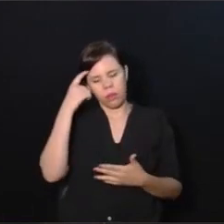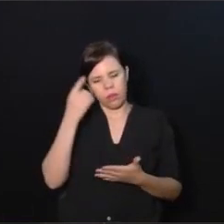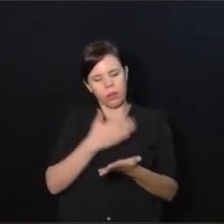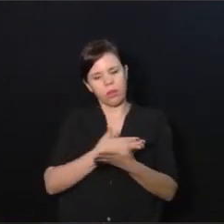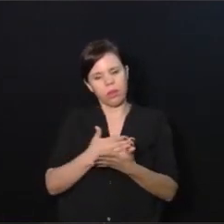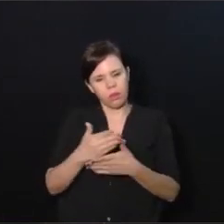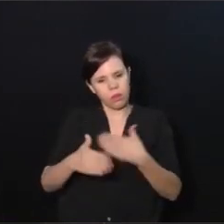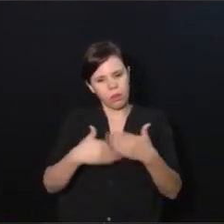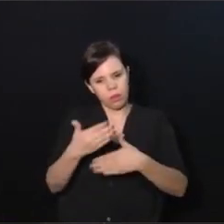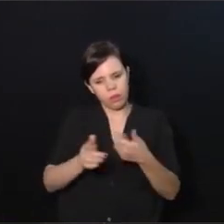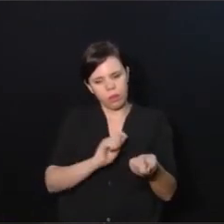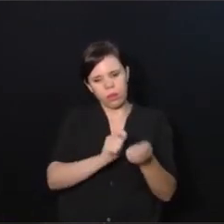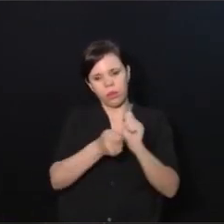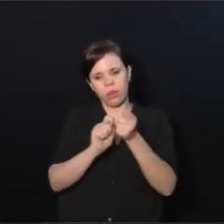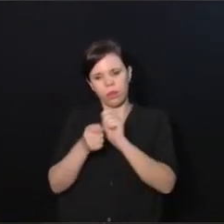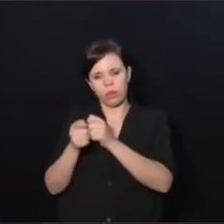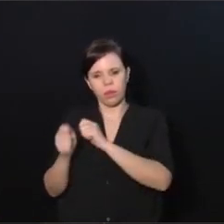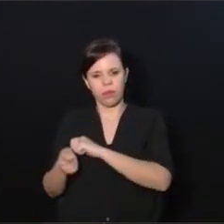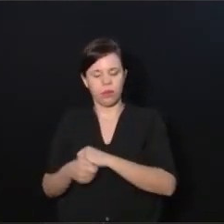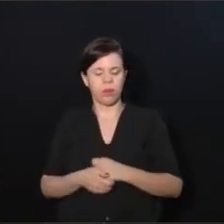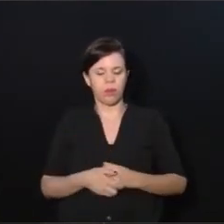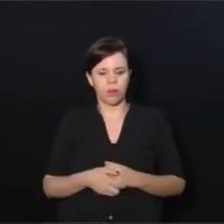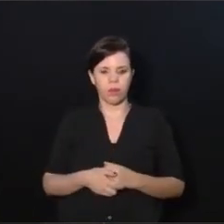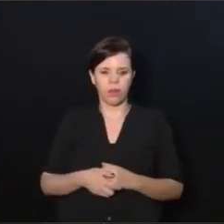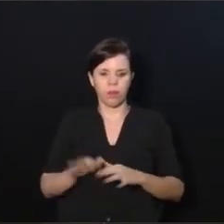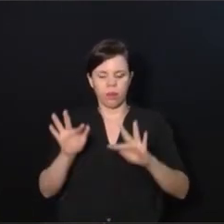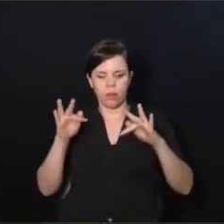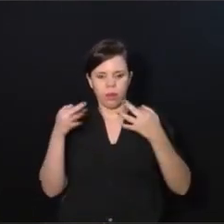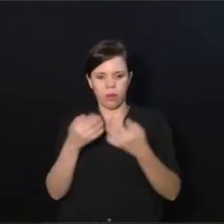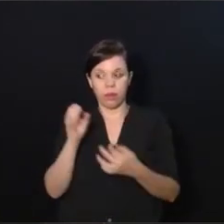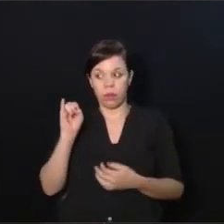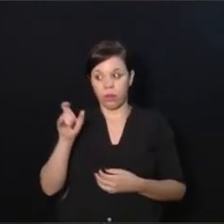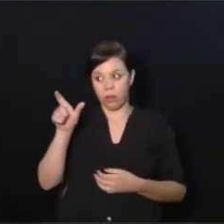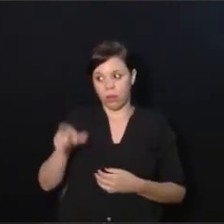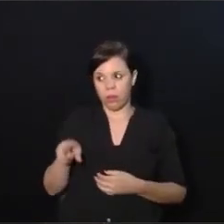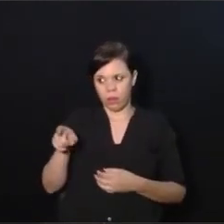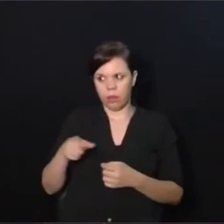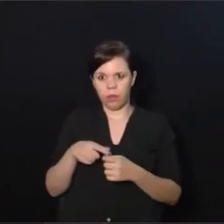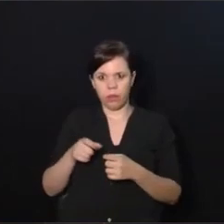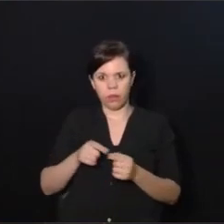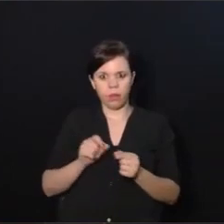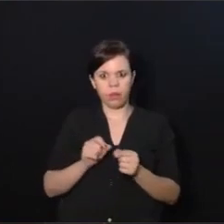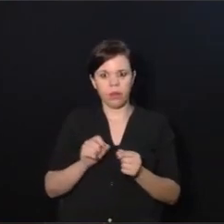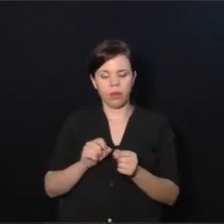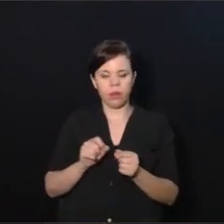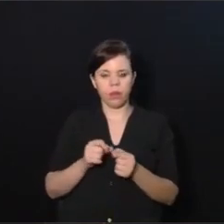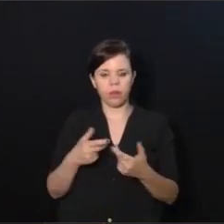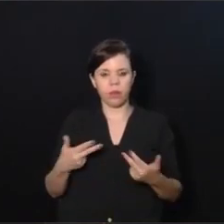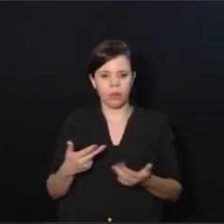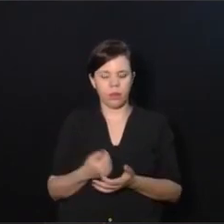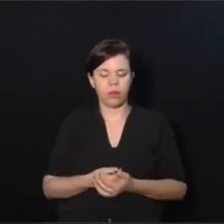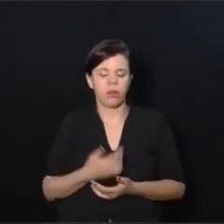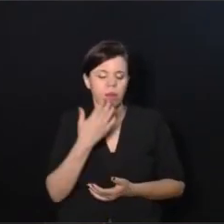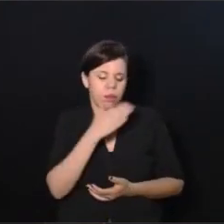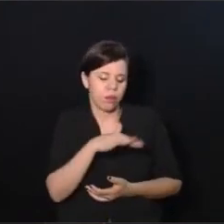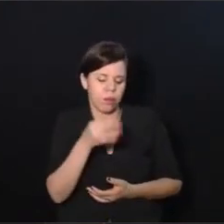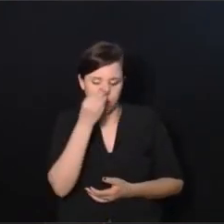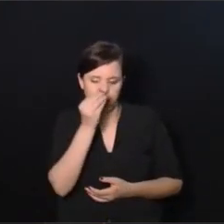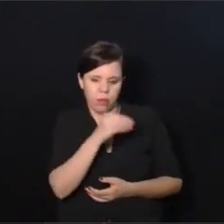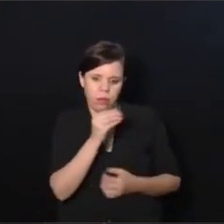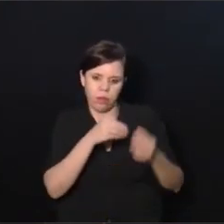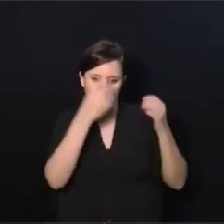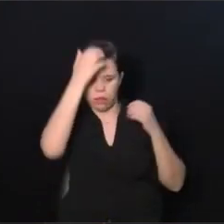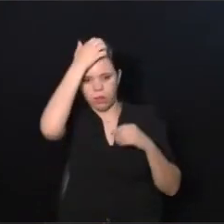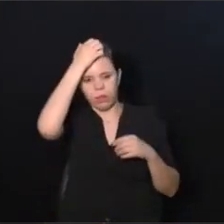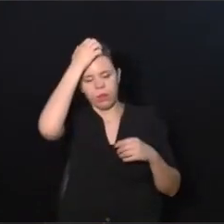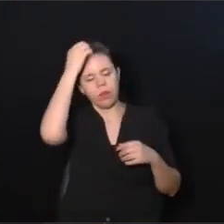o processo de reabilitação. E as famílias, se o terapeuta está fazendo alguma coisa e a criança está rejeitando, não